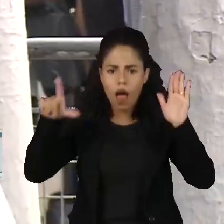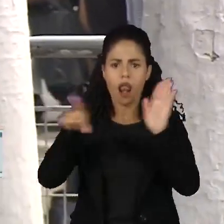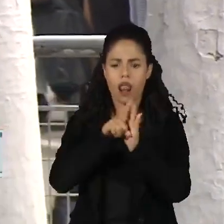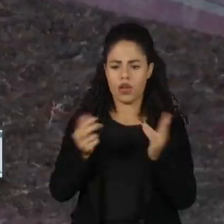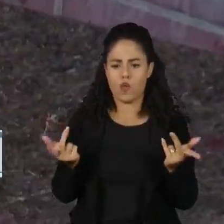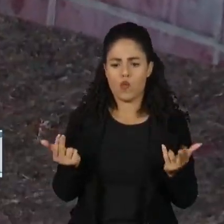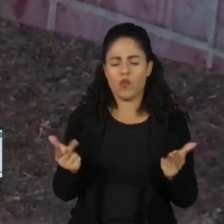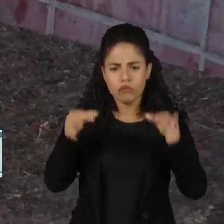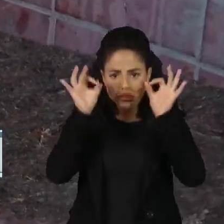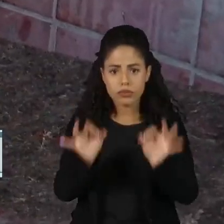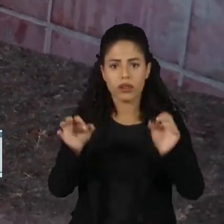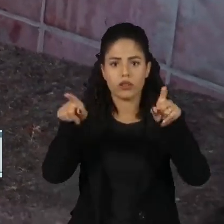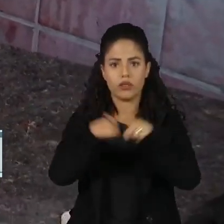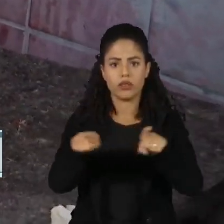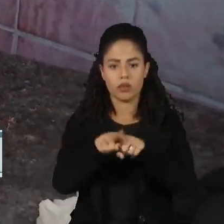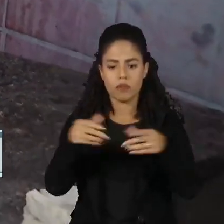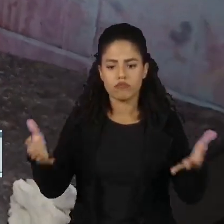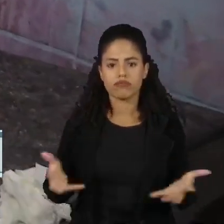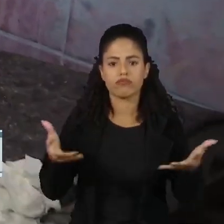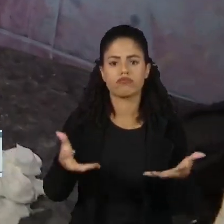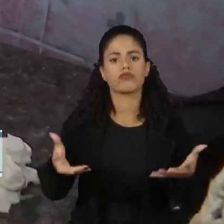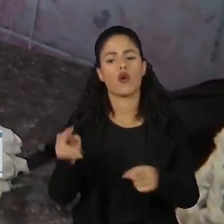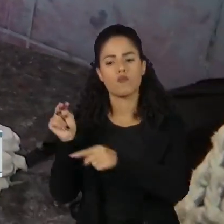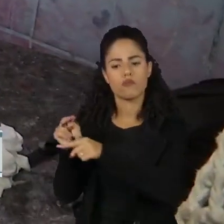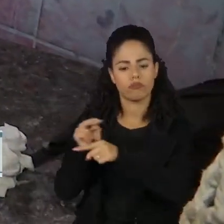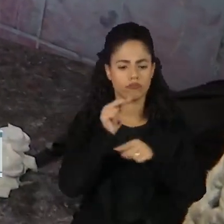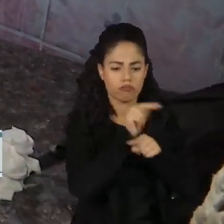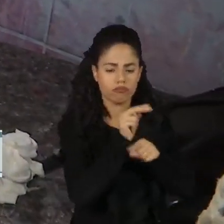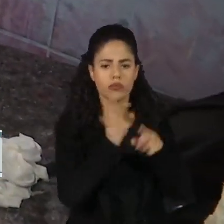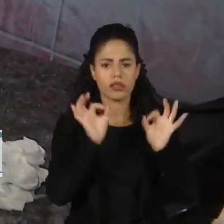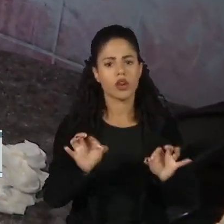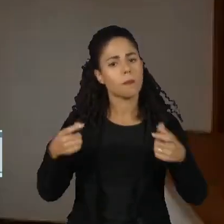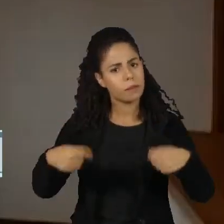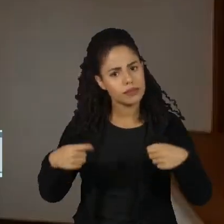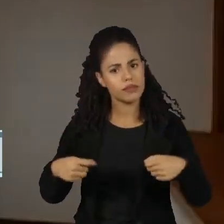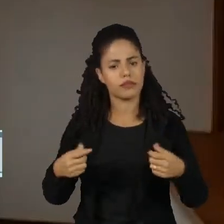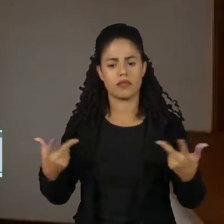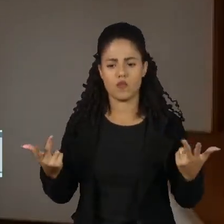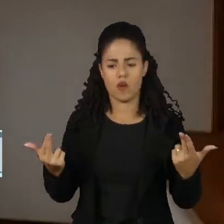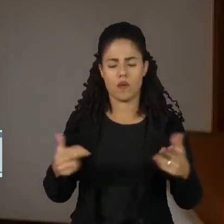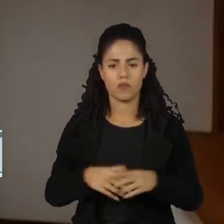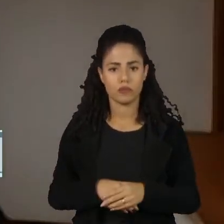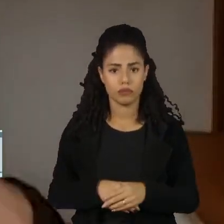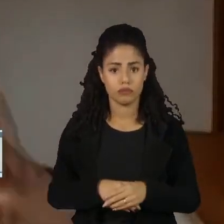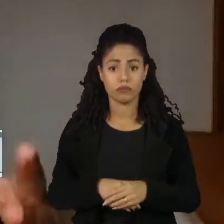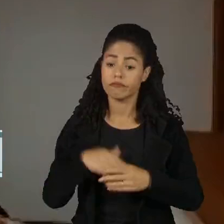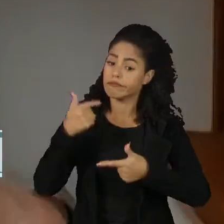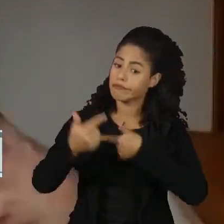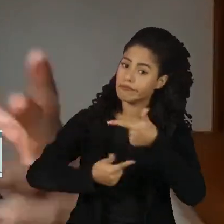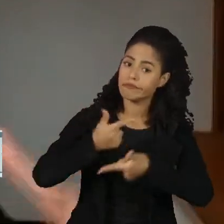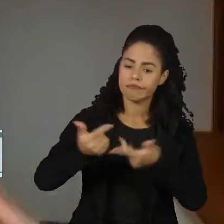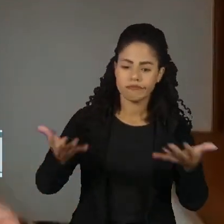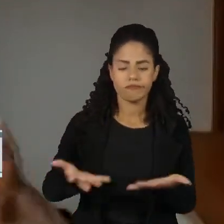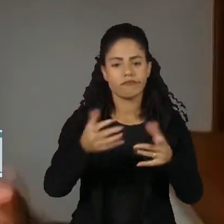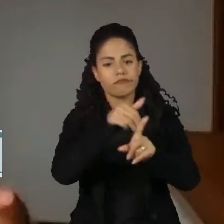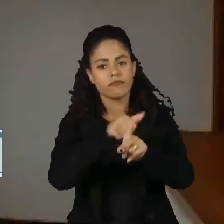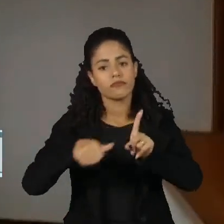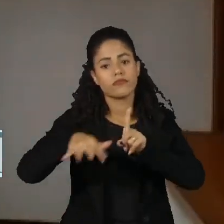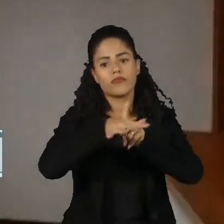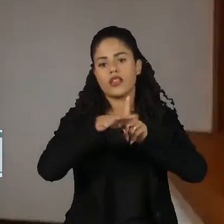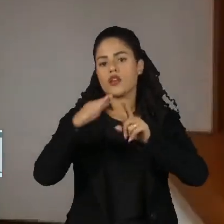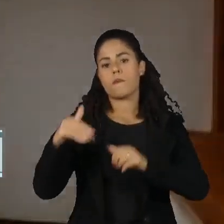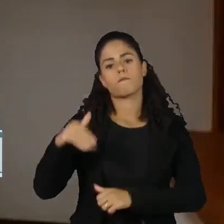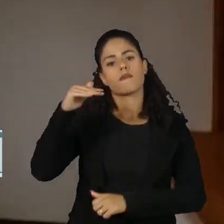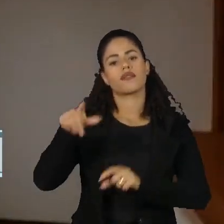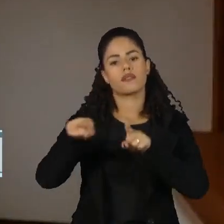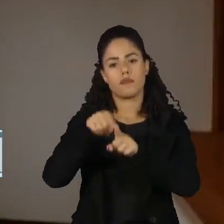igualdade e até pela partilha do cuidado com os filhos. Tem um trabalho, sim, que é um trabalho social maior, que é um trabalho